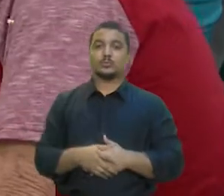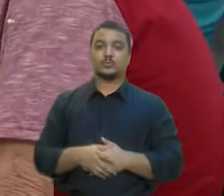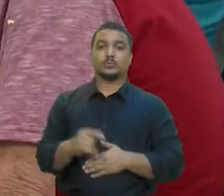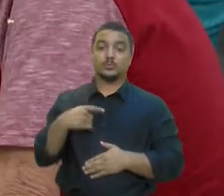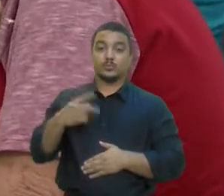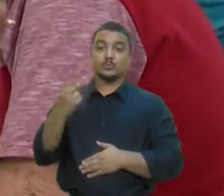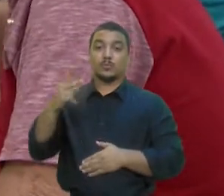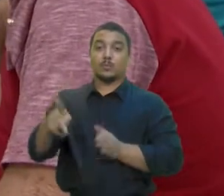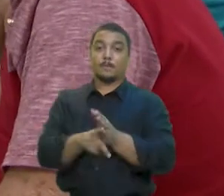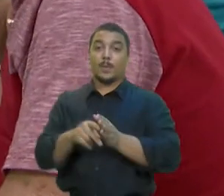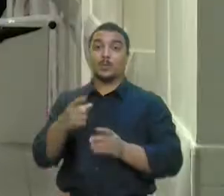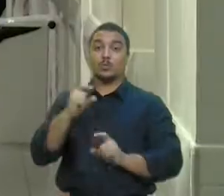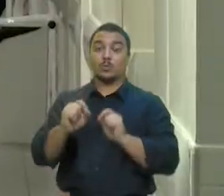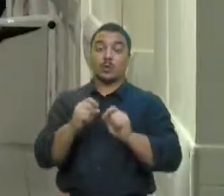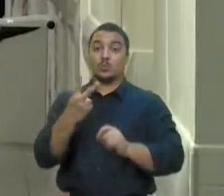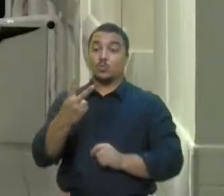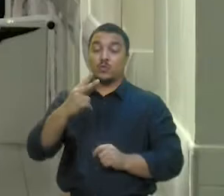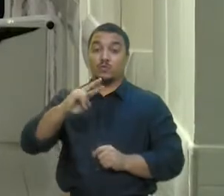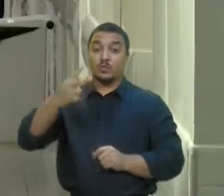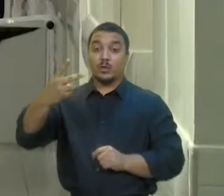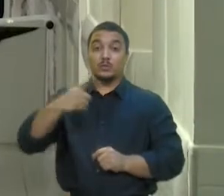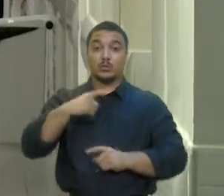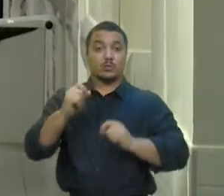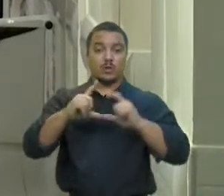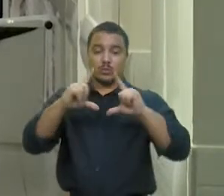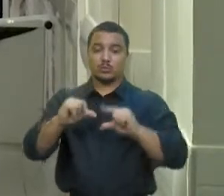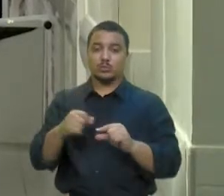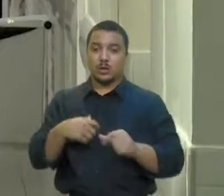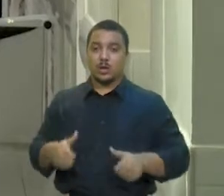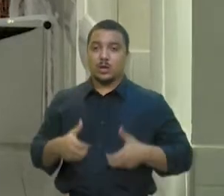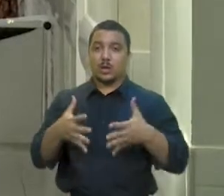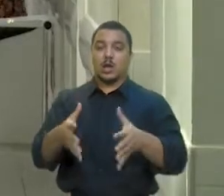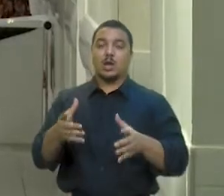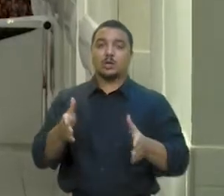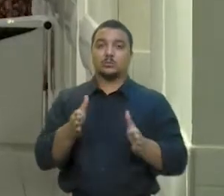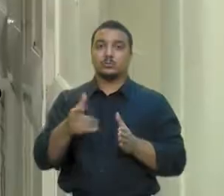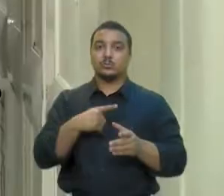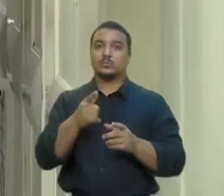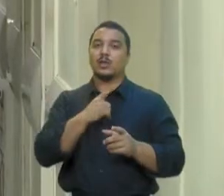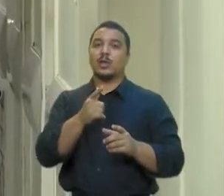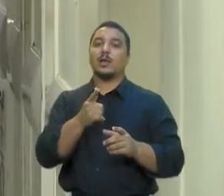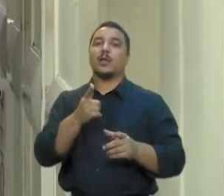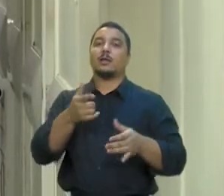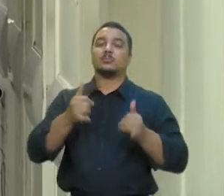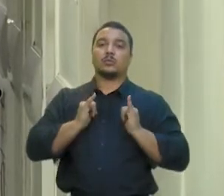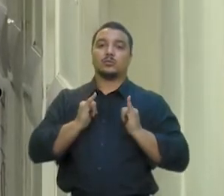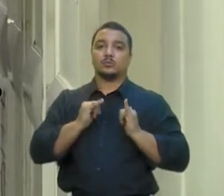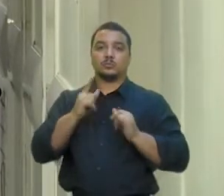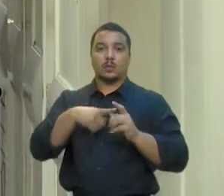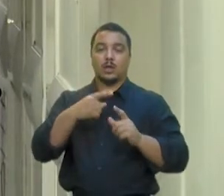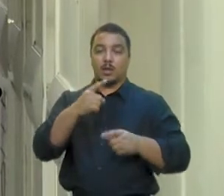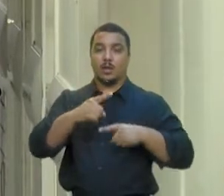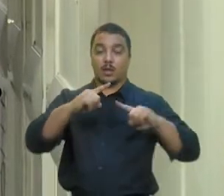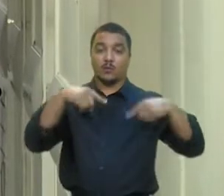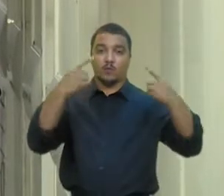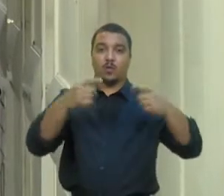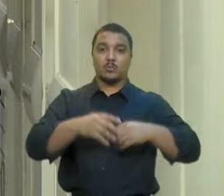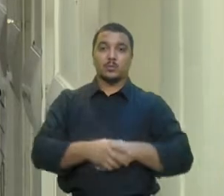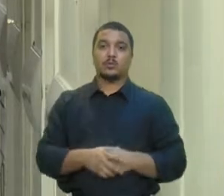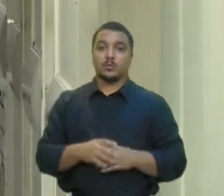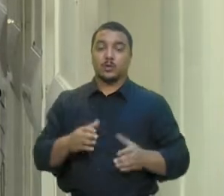quase duas vezes a redução de gastos previstos pela reforma da Previdência e inclui internações médicas,